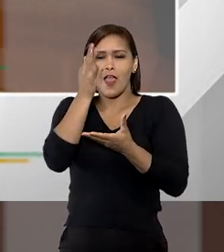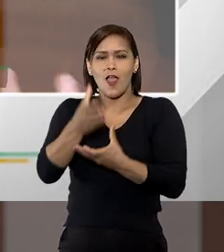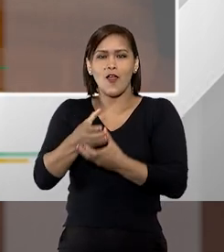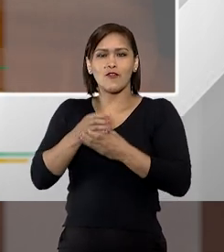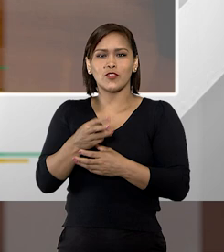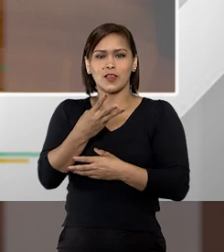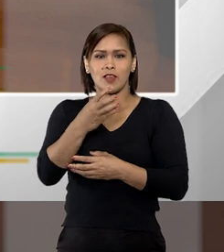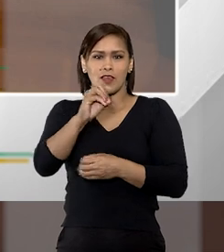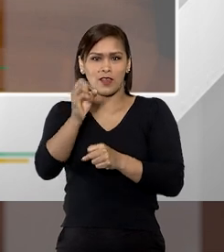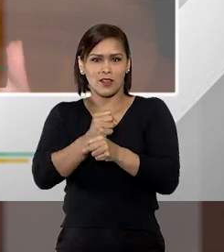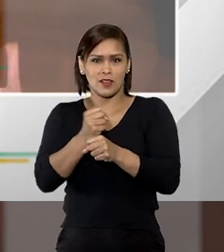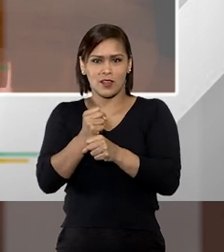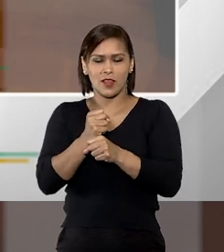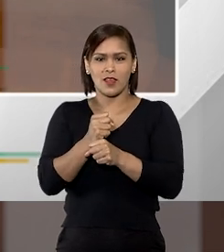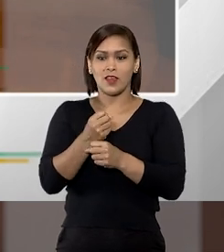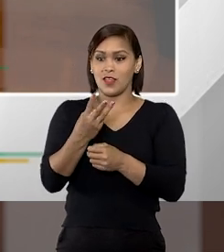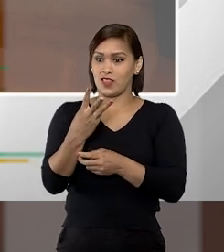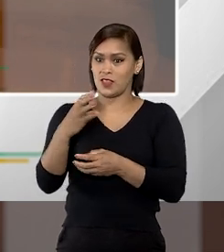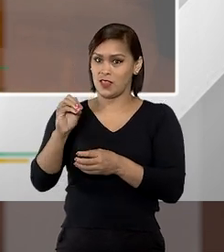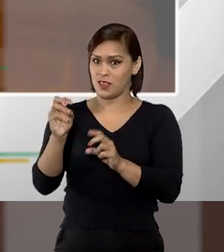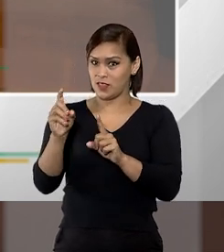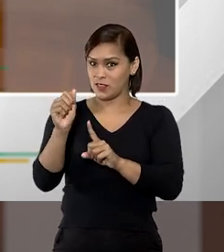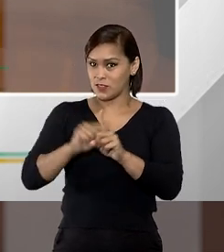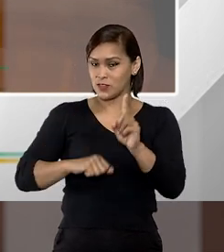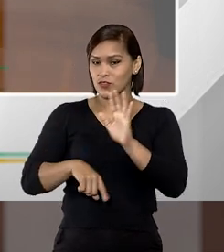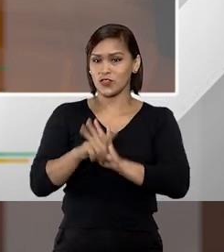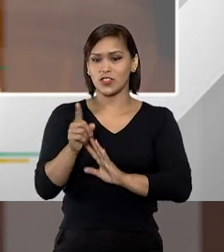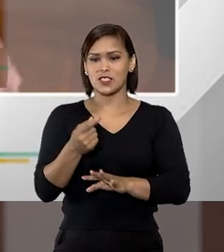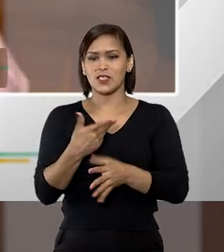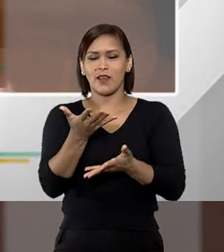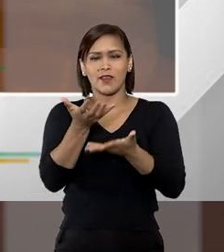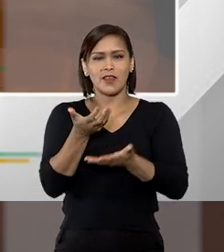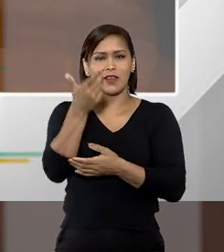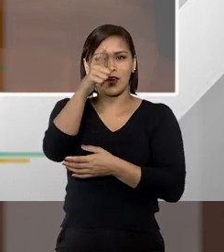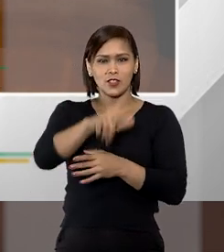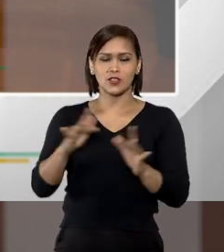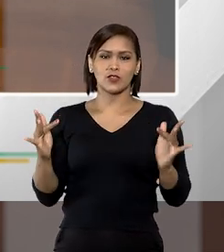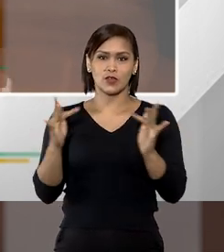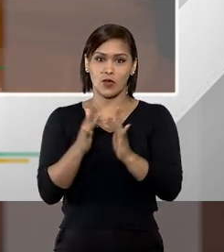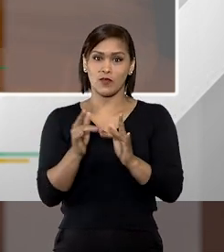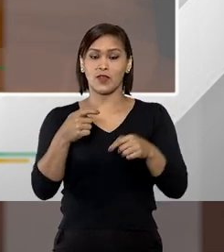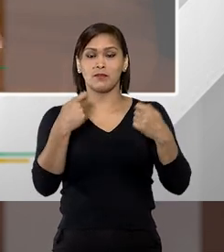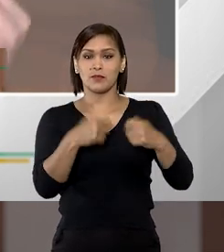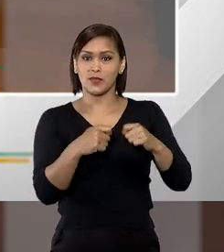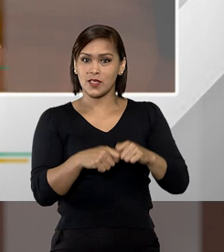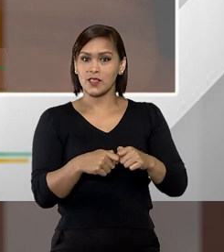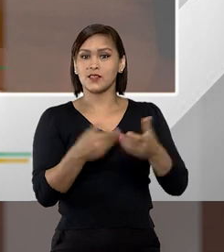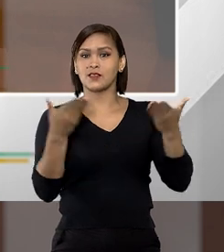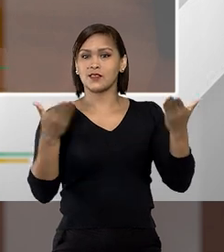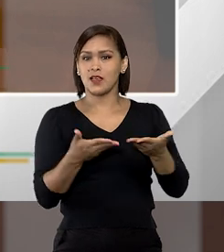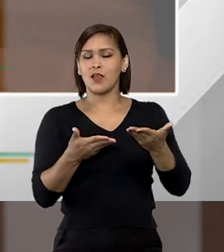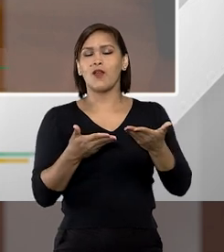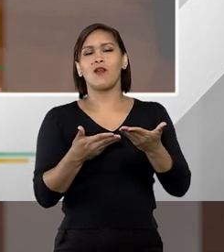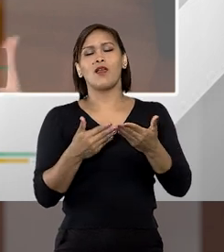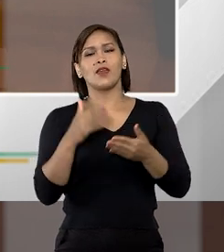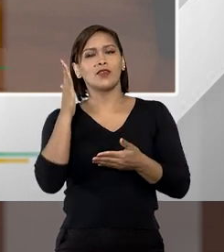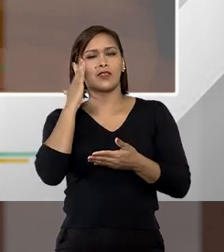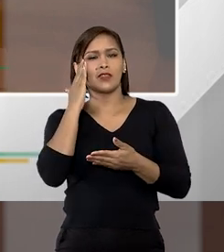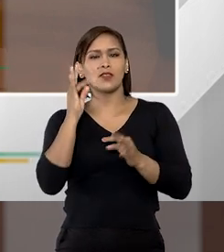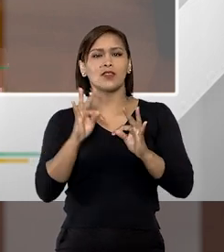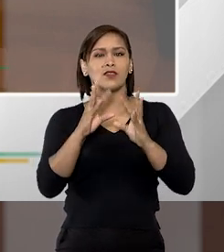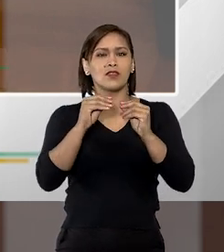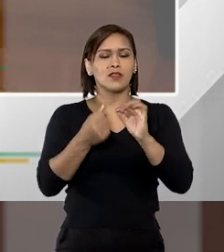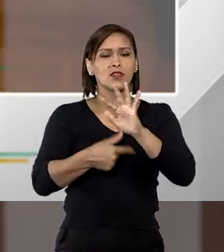30 dias do seu ex-namorado que está querendo reconquistá-la então aí a gente precisa agora fazer uma reprogramação em várias